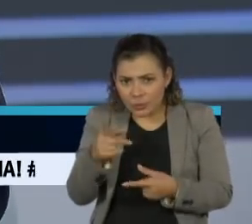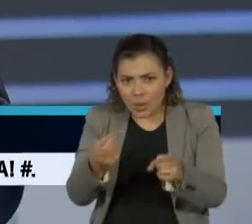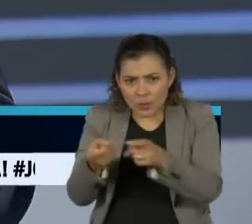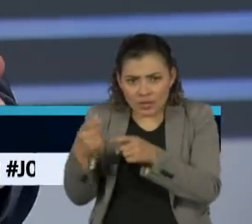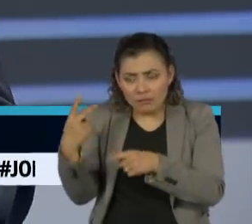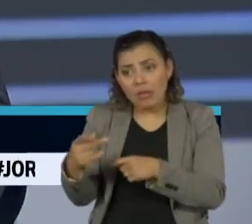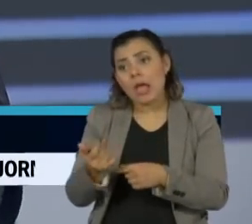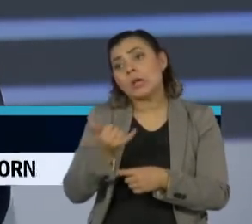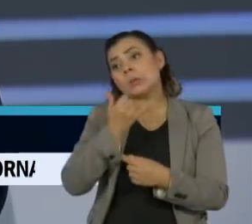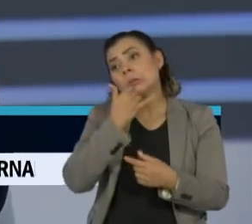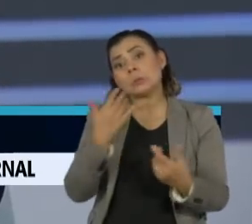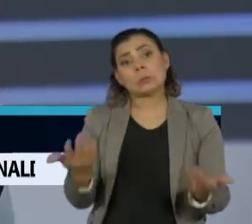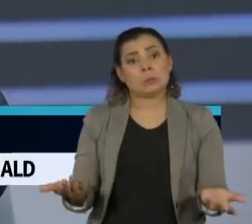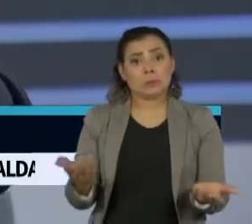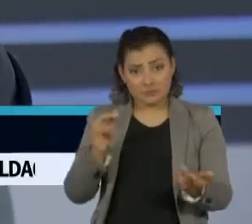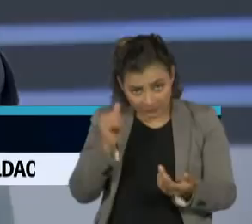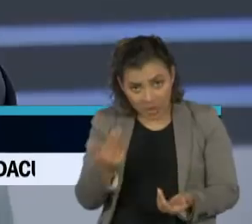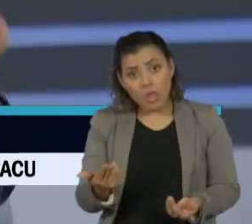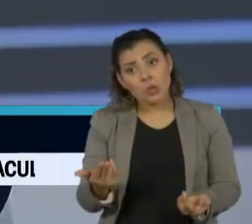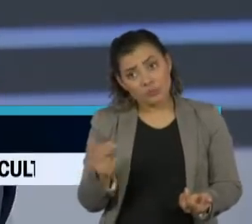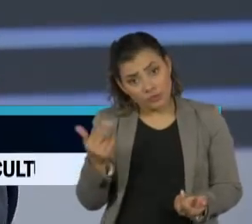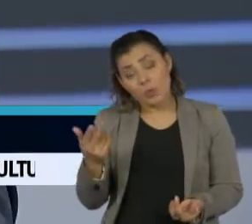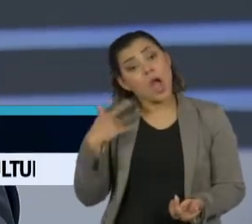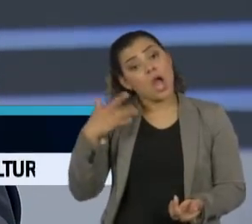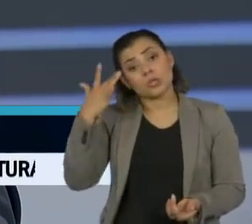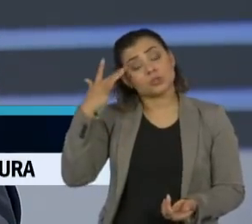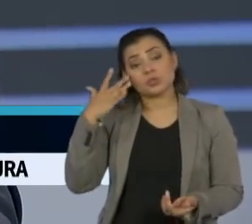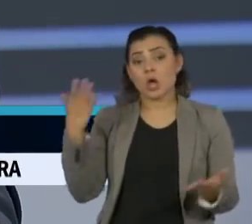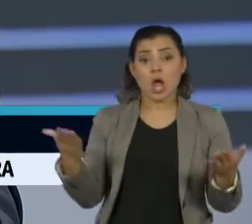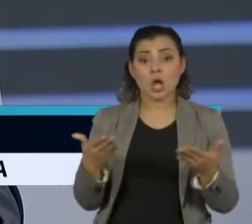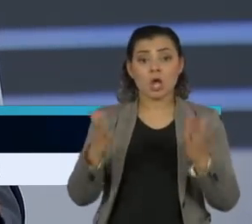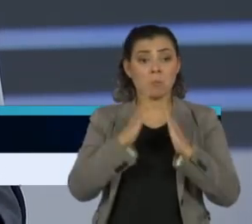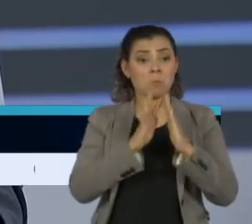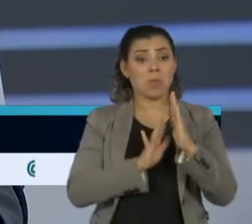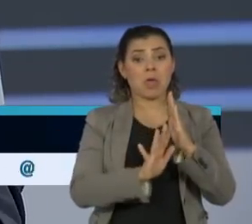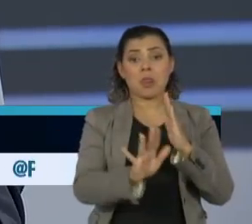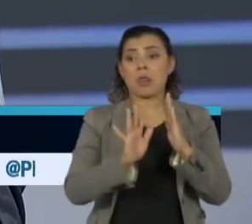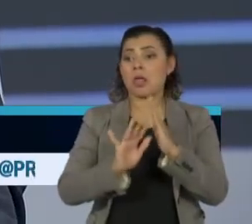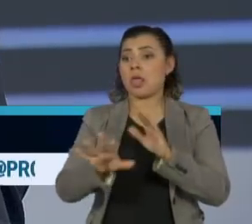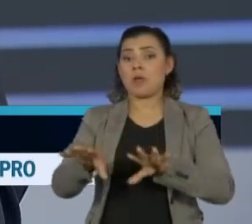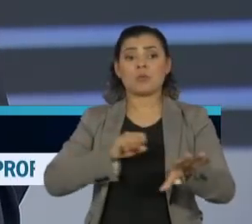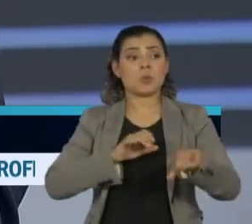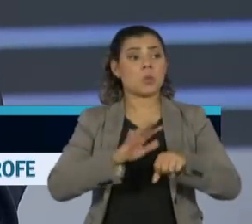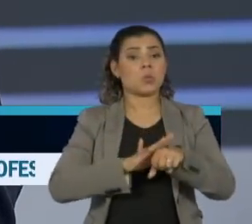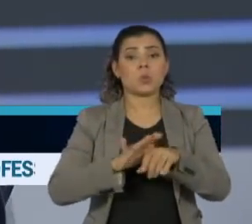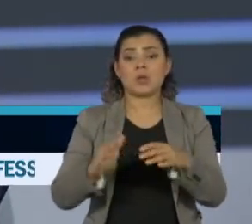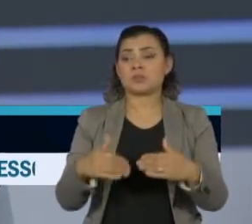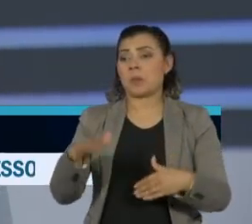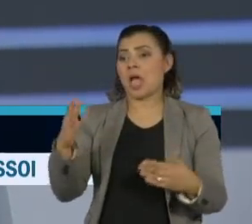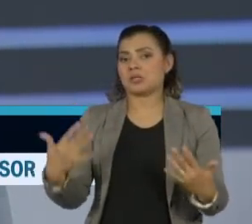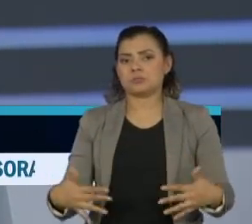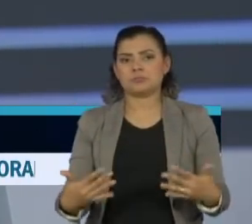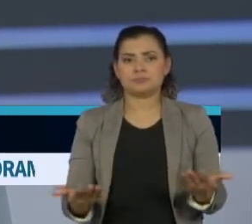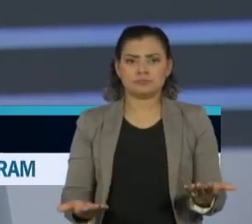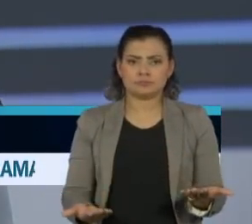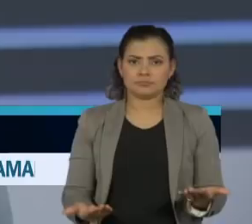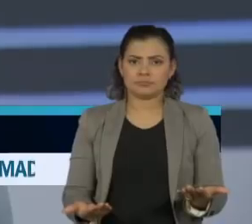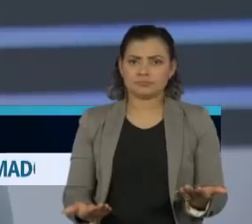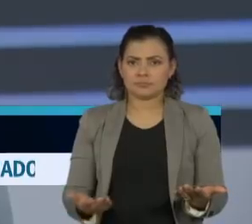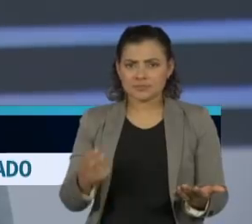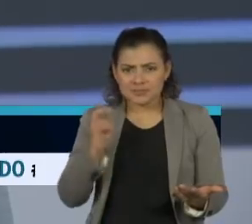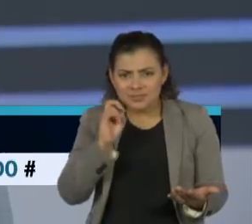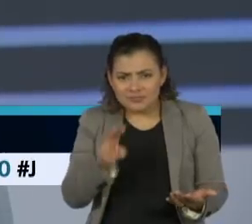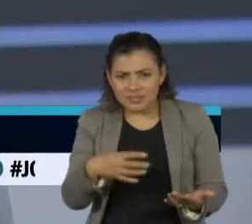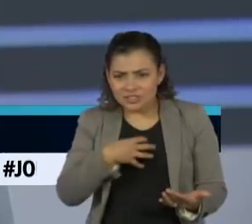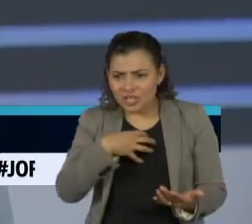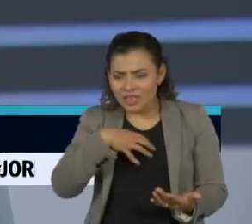É, mas também, a gente achou que quando se saísse todo mundo ia ficar mais doente. Então, na hora que sair esse